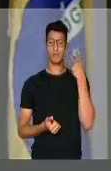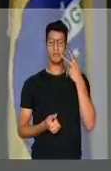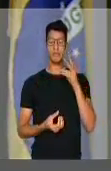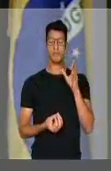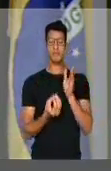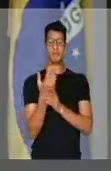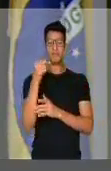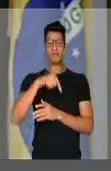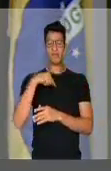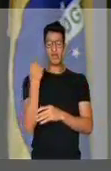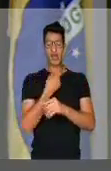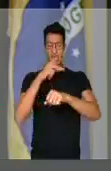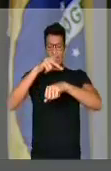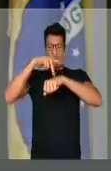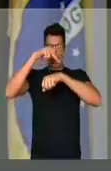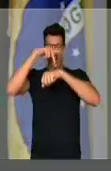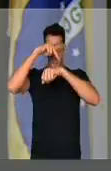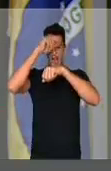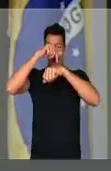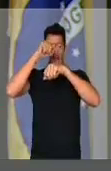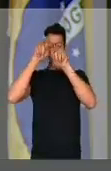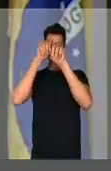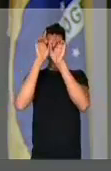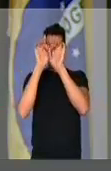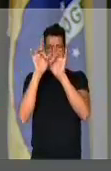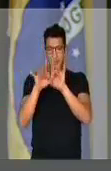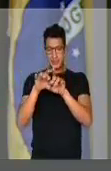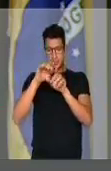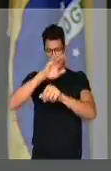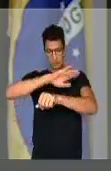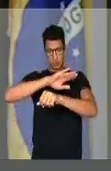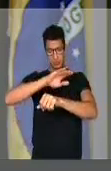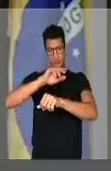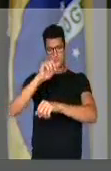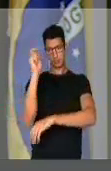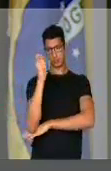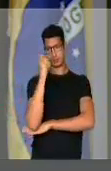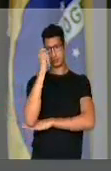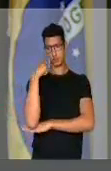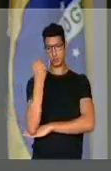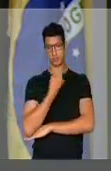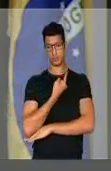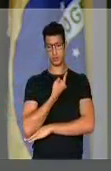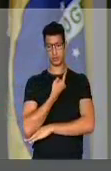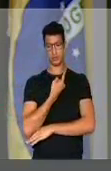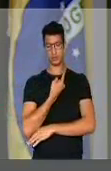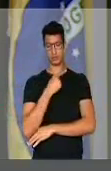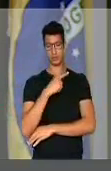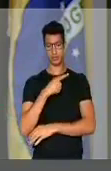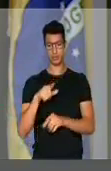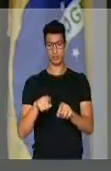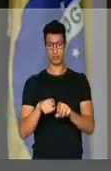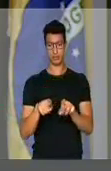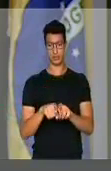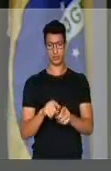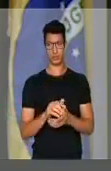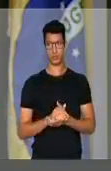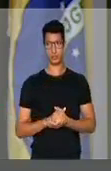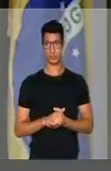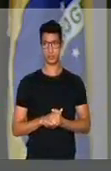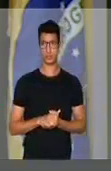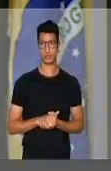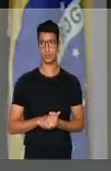produzidos no nosso país, em especial na Serra Gaúcha. Nós tivemos um concurso internacional,